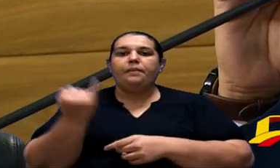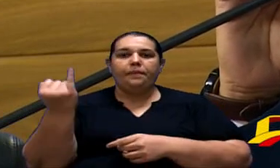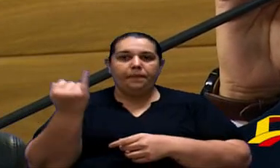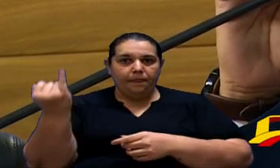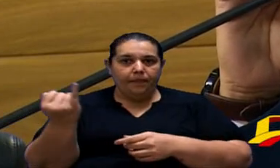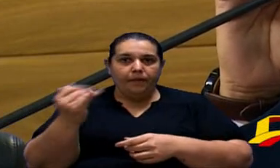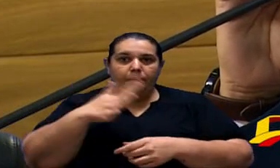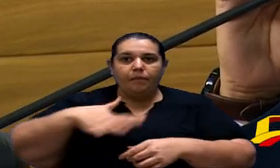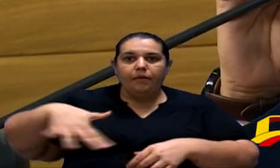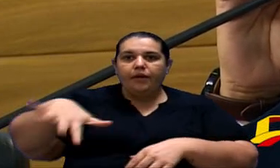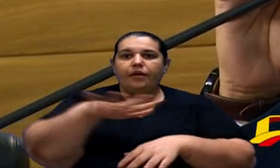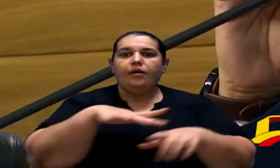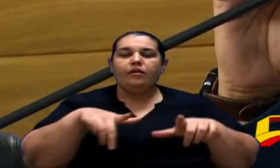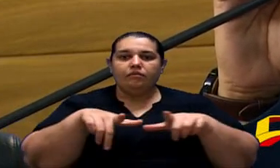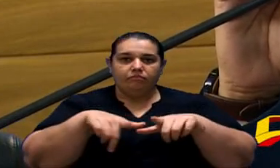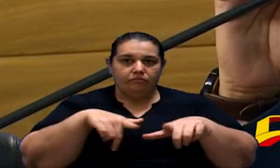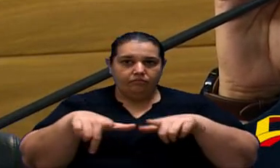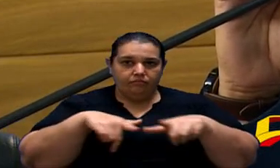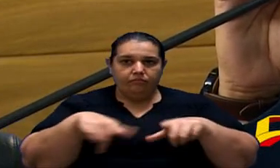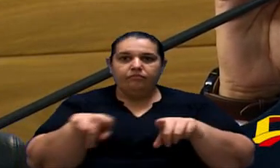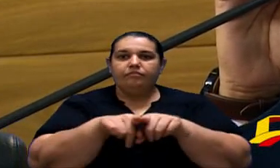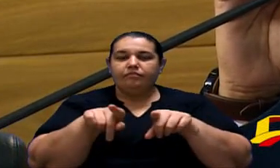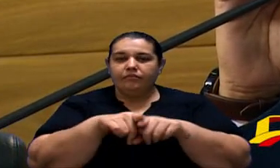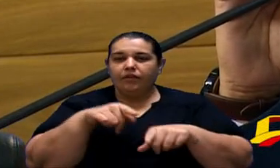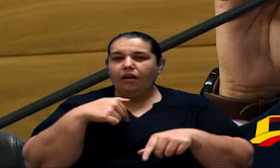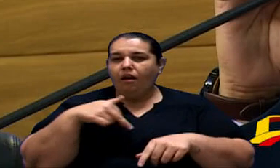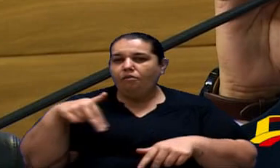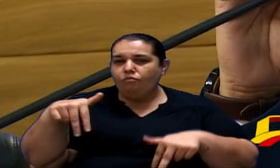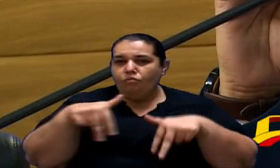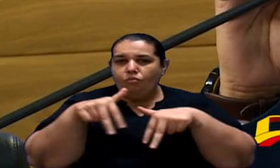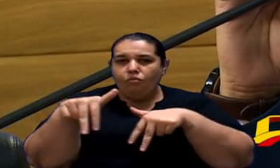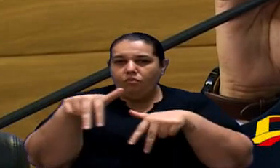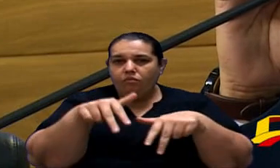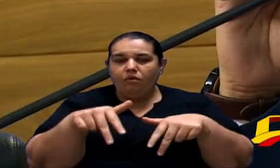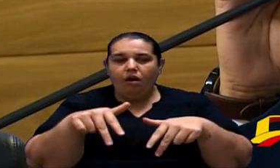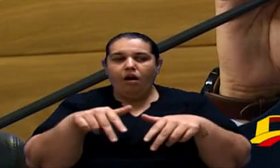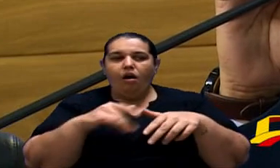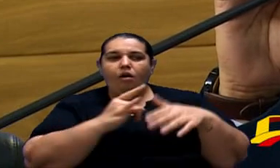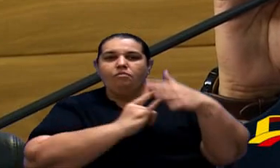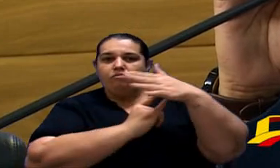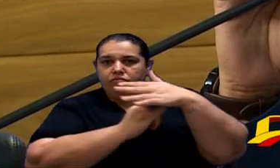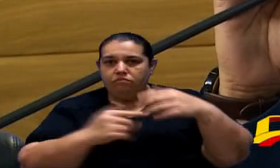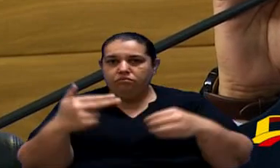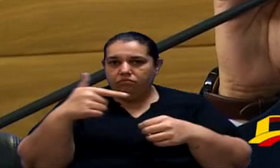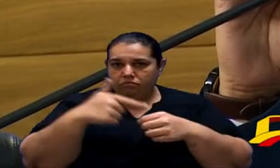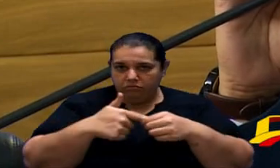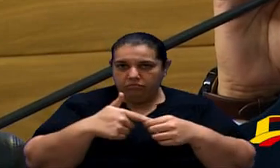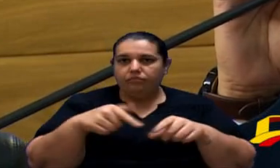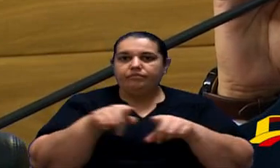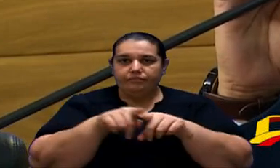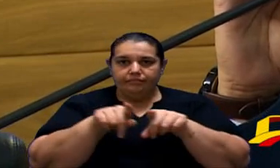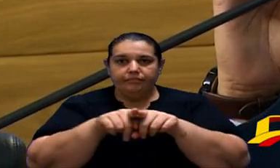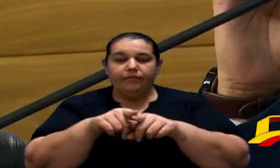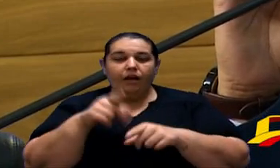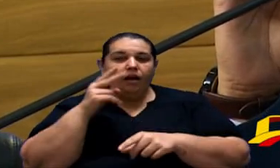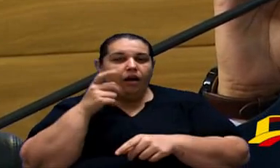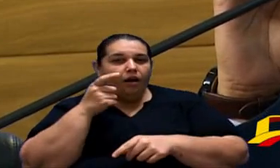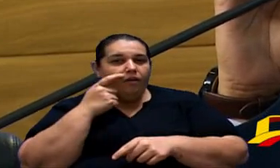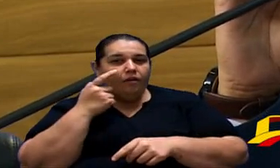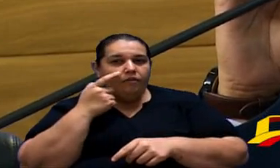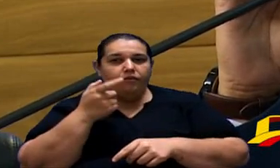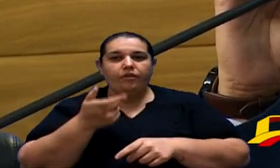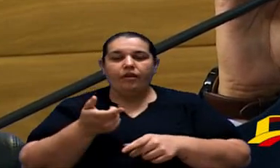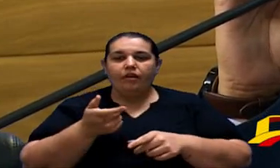a classe de frentista. Eu, que andei na rua com você, visitando alguns postos de combustível, vi a